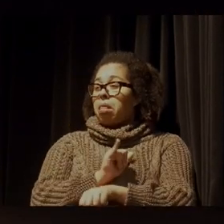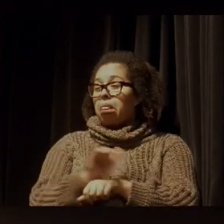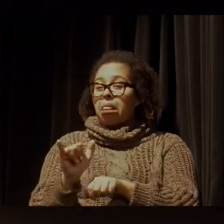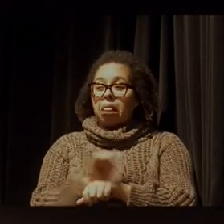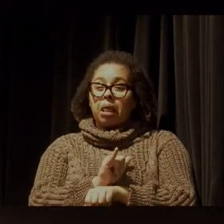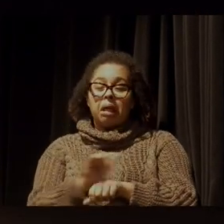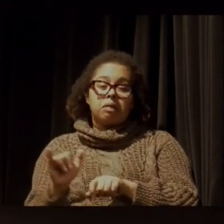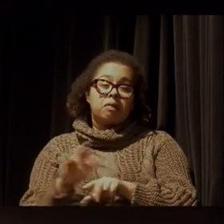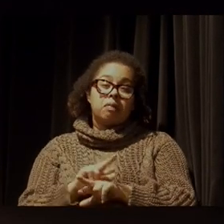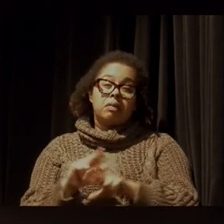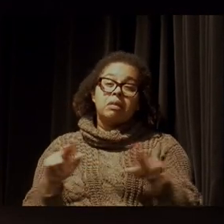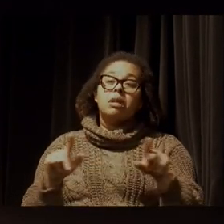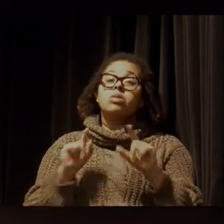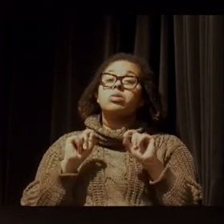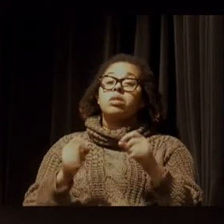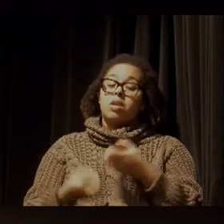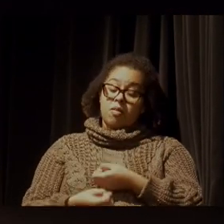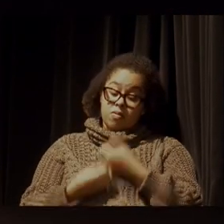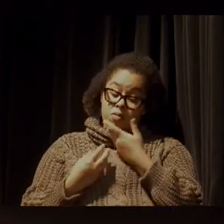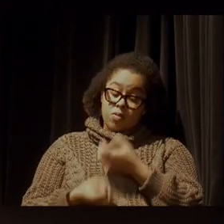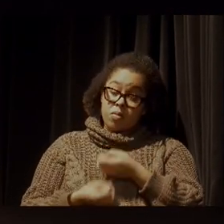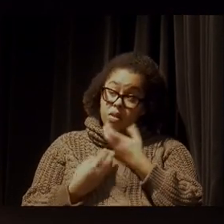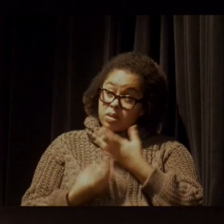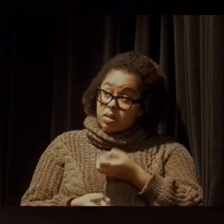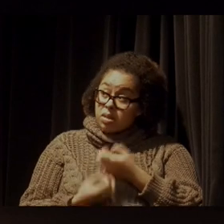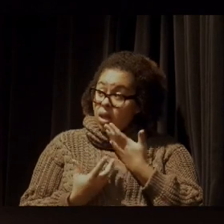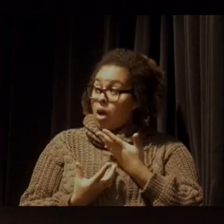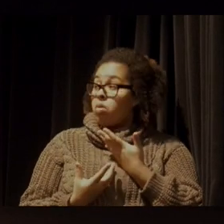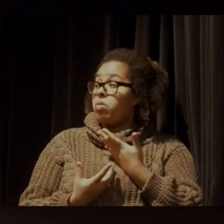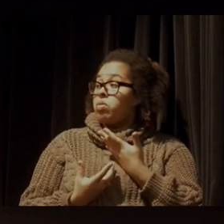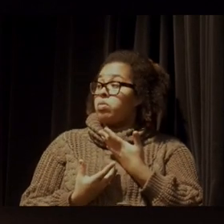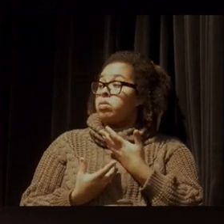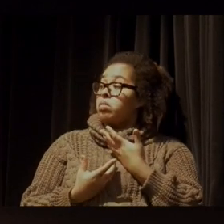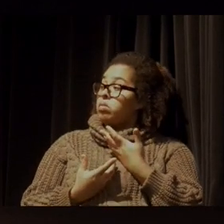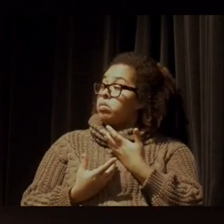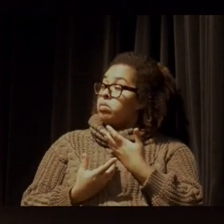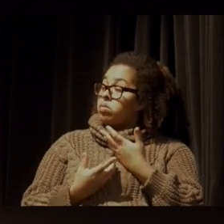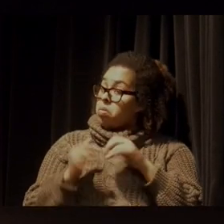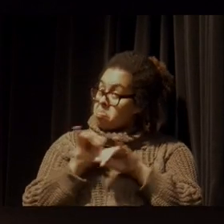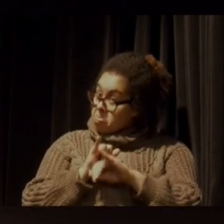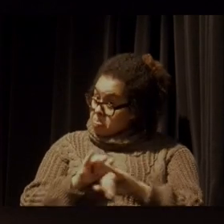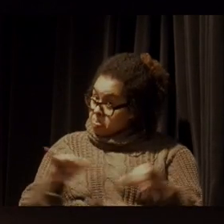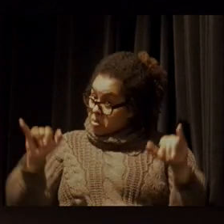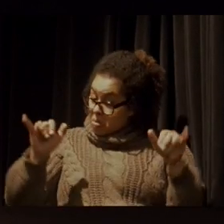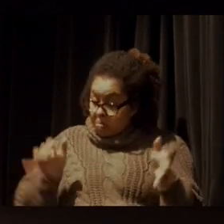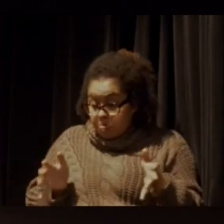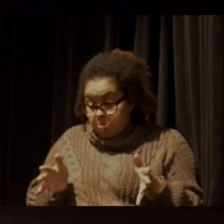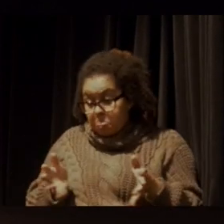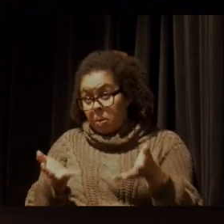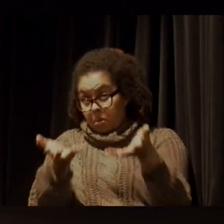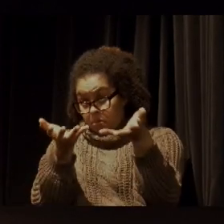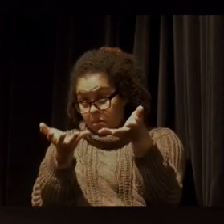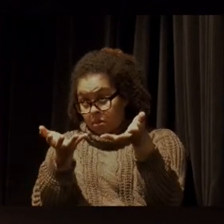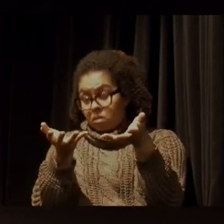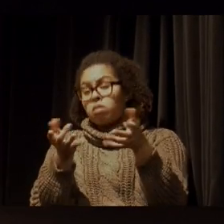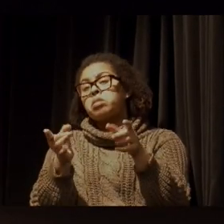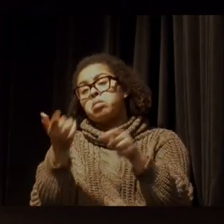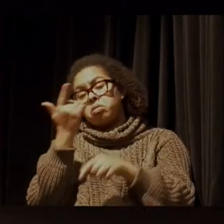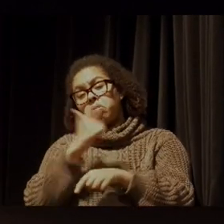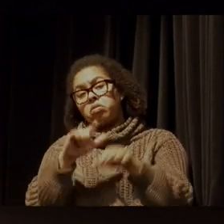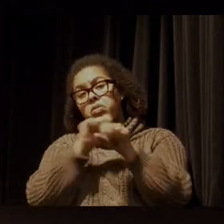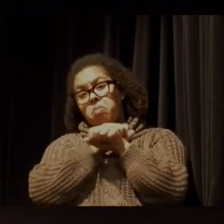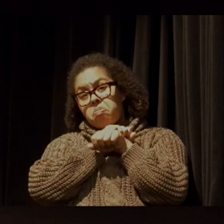fazer com que a informação e essa informação que mobiliza, que engaja, ela se